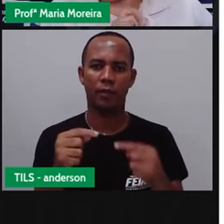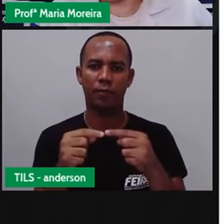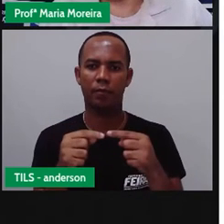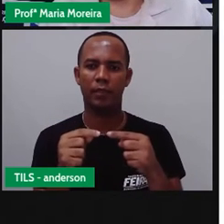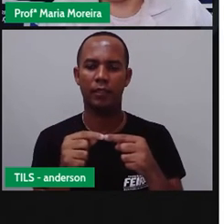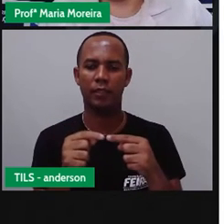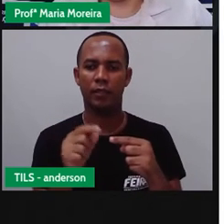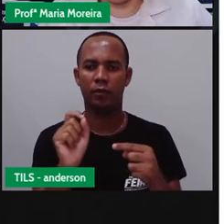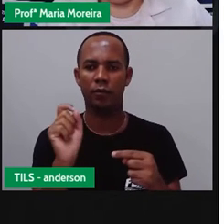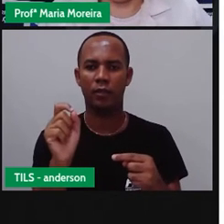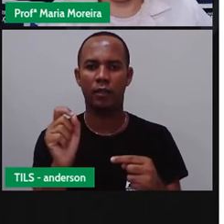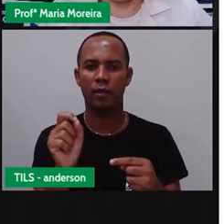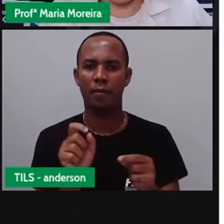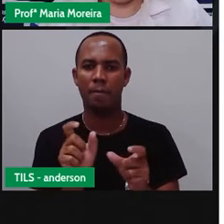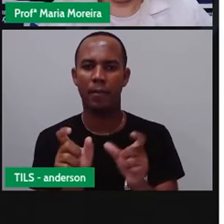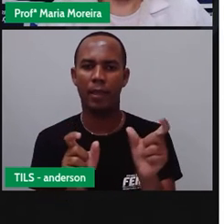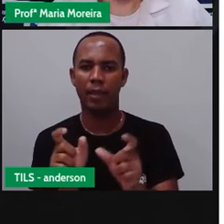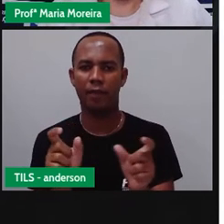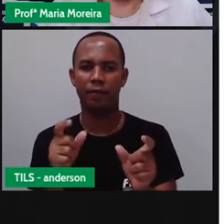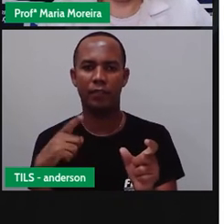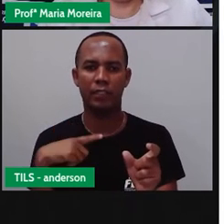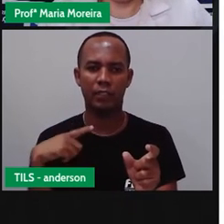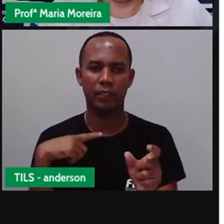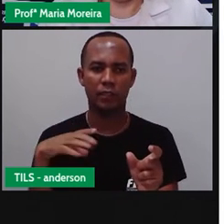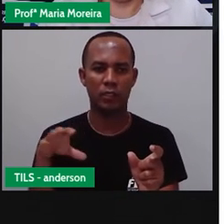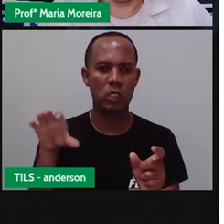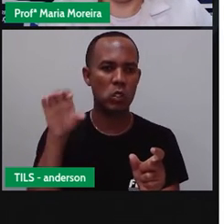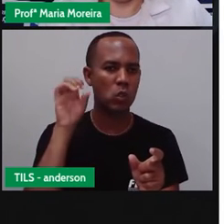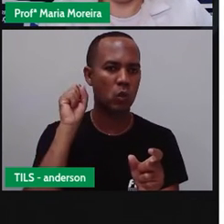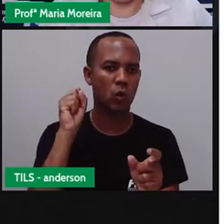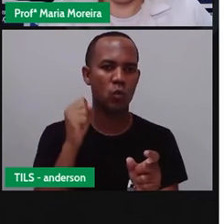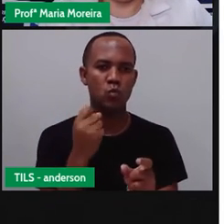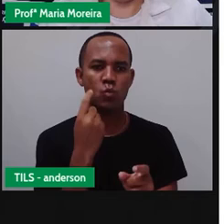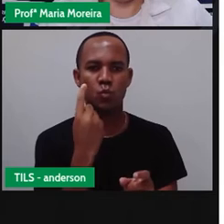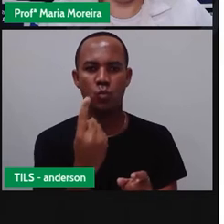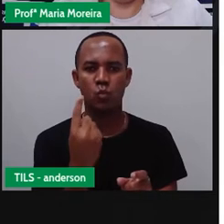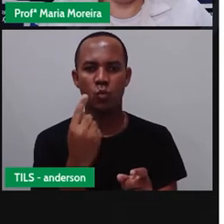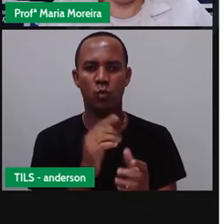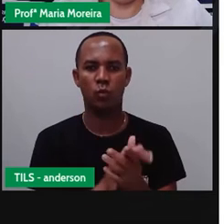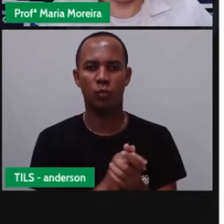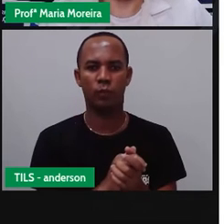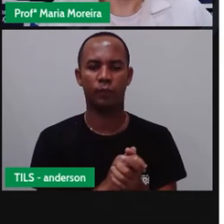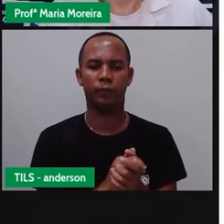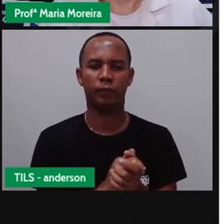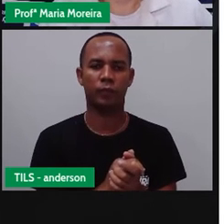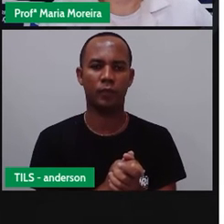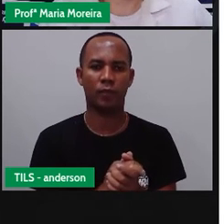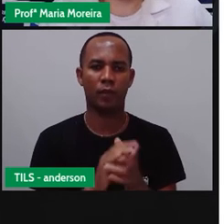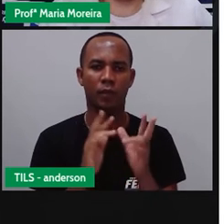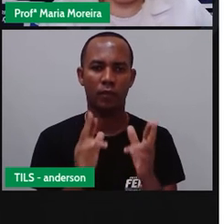Teste os dígrafos dessas palavras. A, I, I, Ó, A, I, IO.